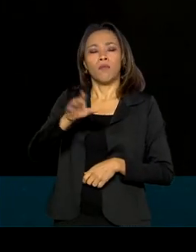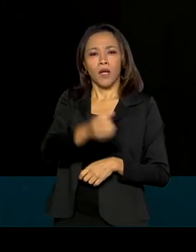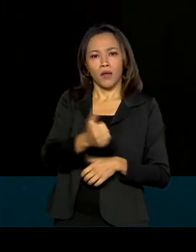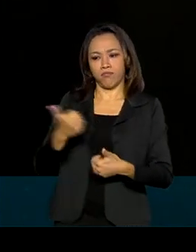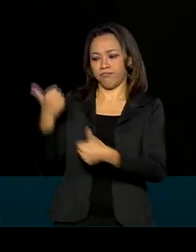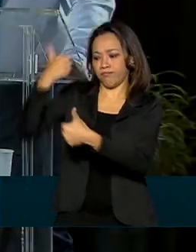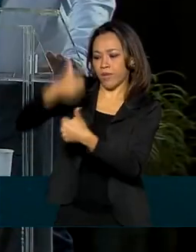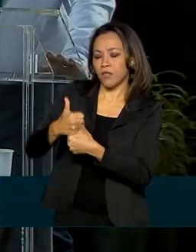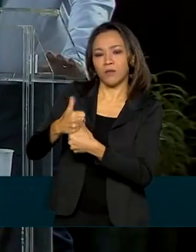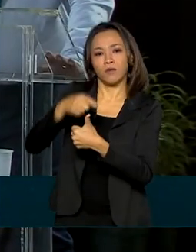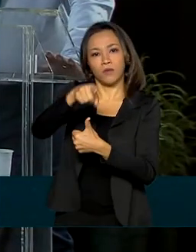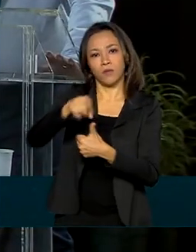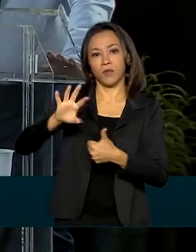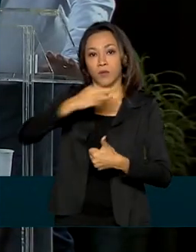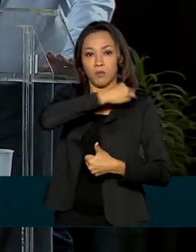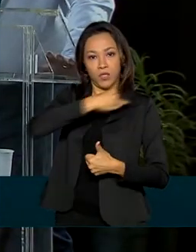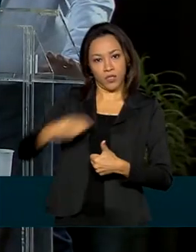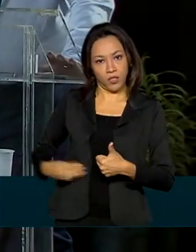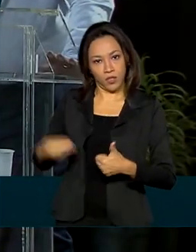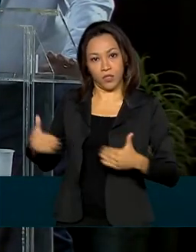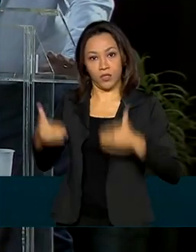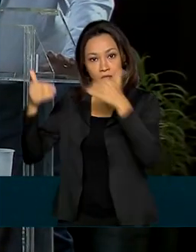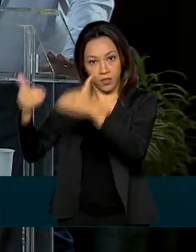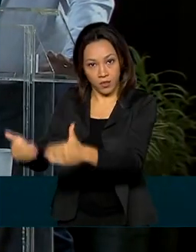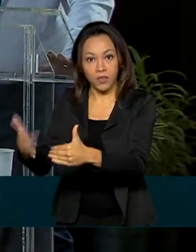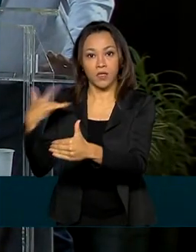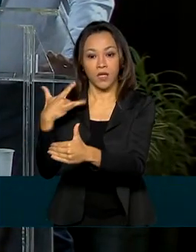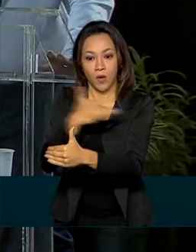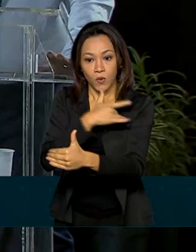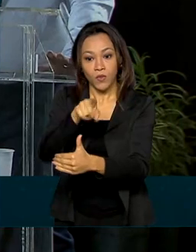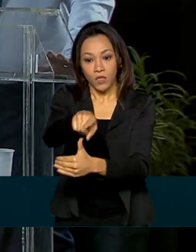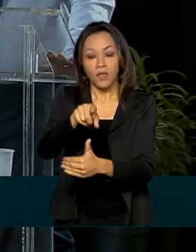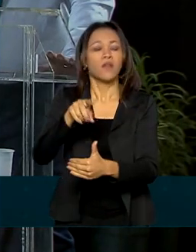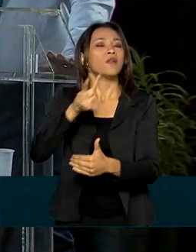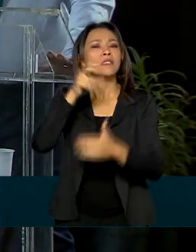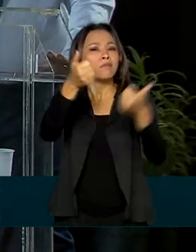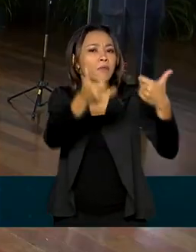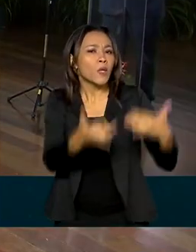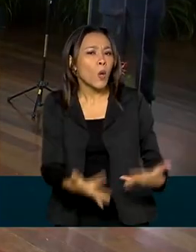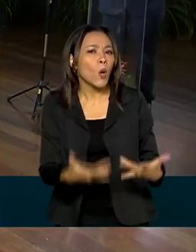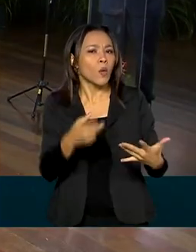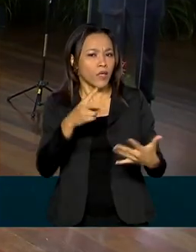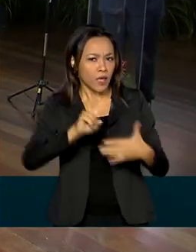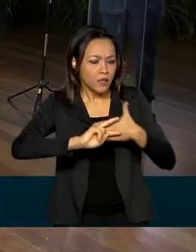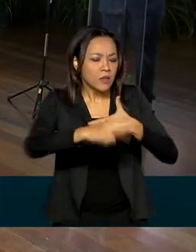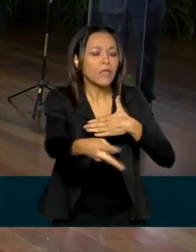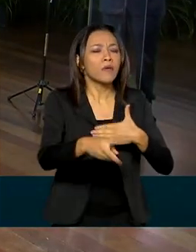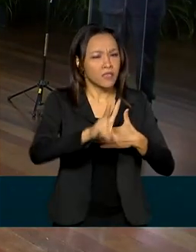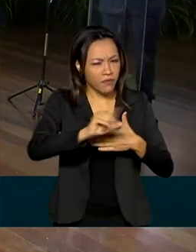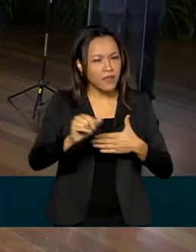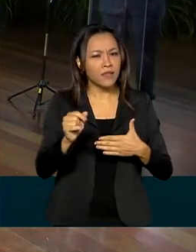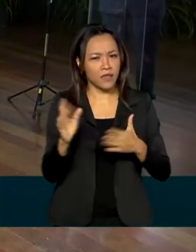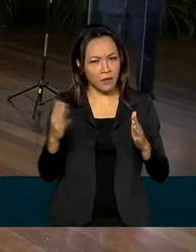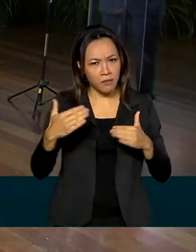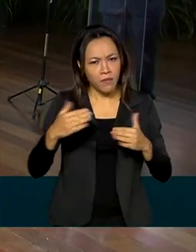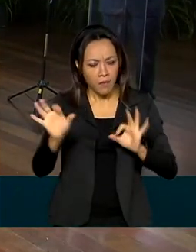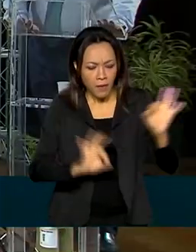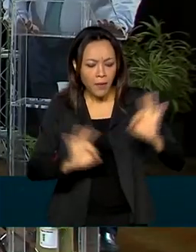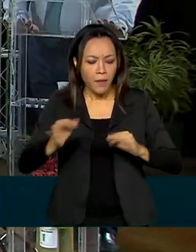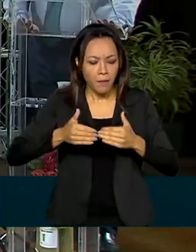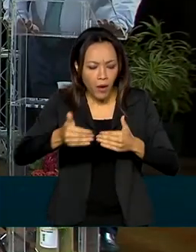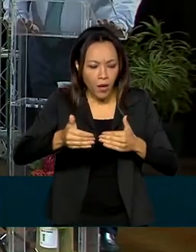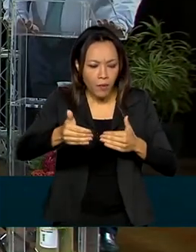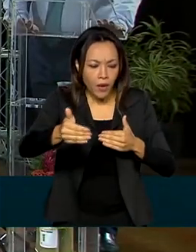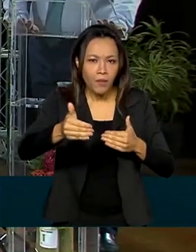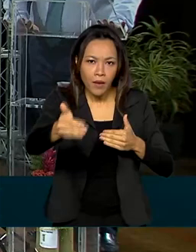o comando do Ministério da Saúde, explicou que os resultados da vacinação serão percebidos a médio prazo e falou sobre outras